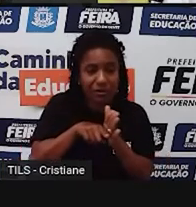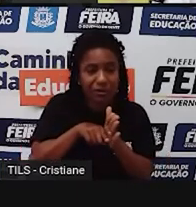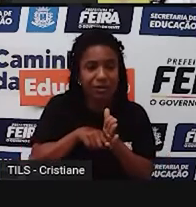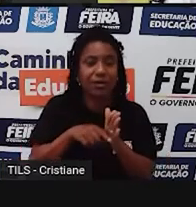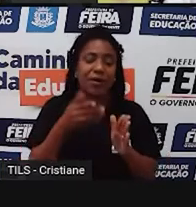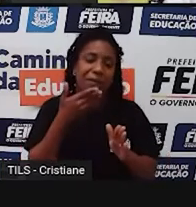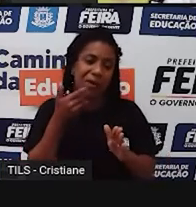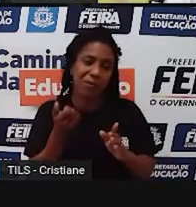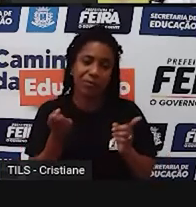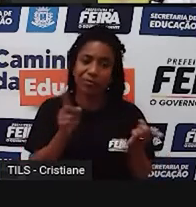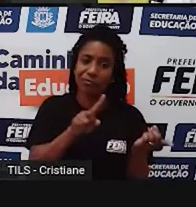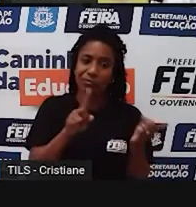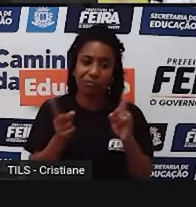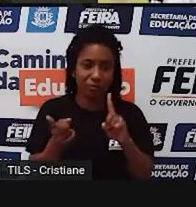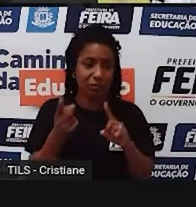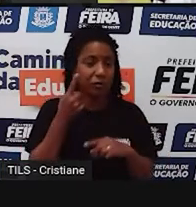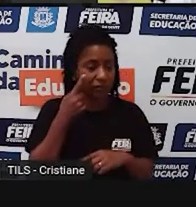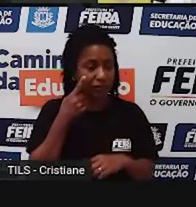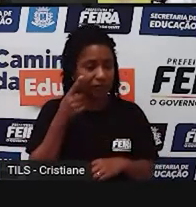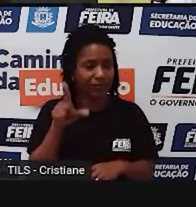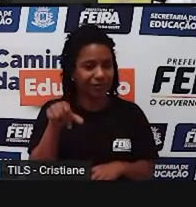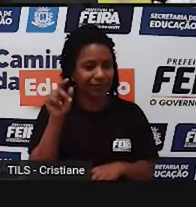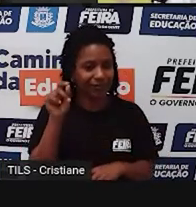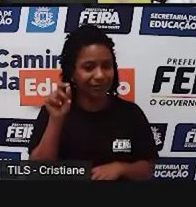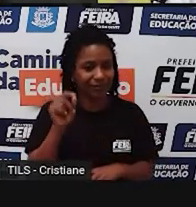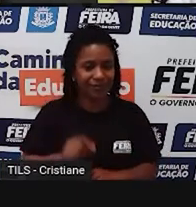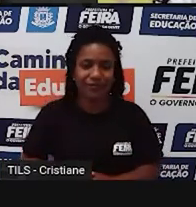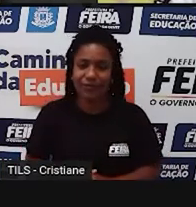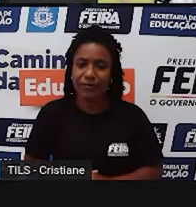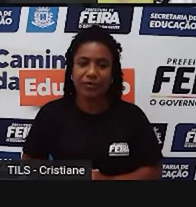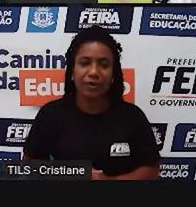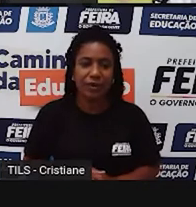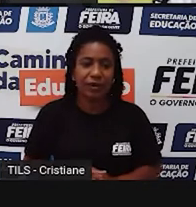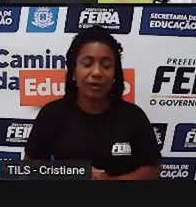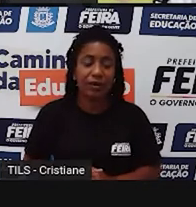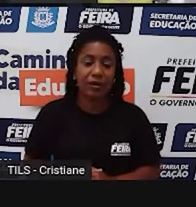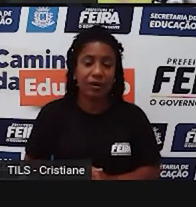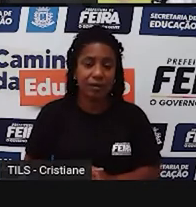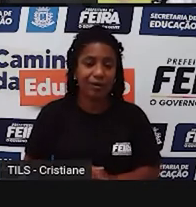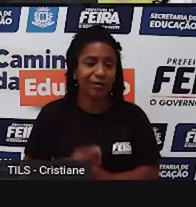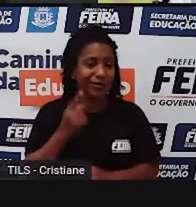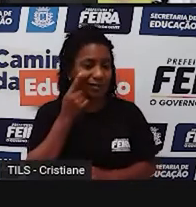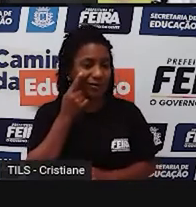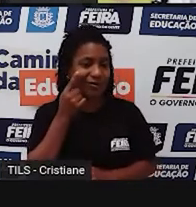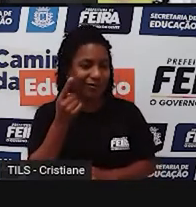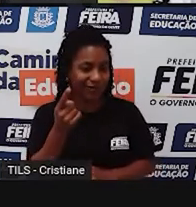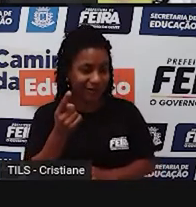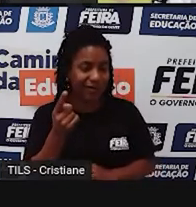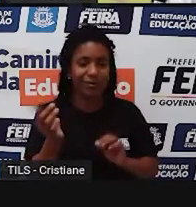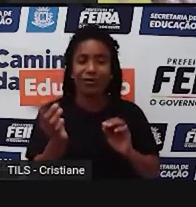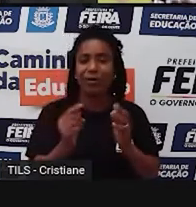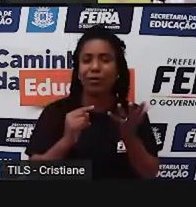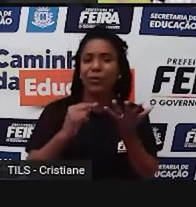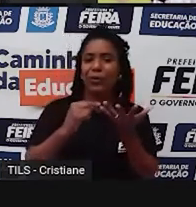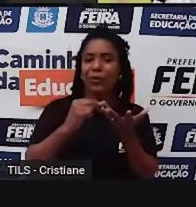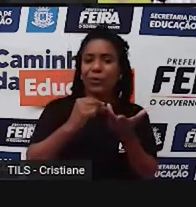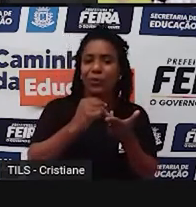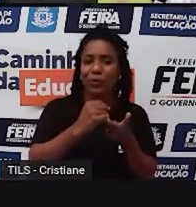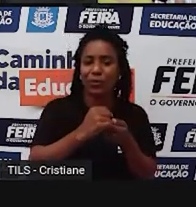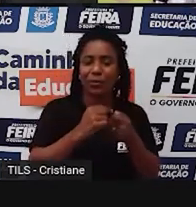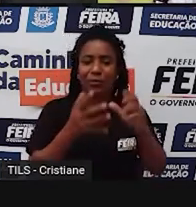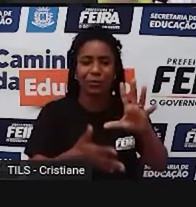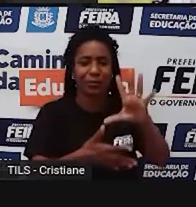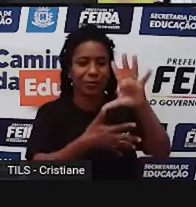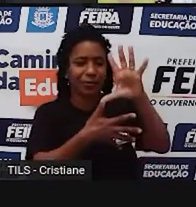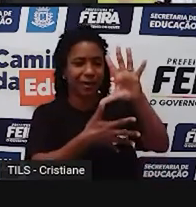visão ou outra, aí você escolhe. Bom, mas aí vamos para esses elementos do mapa. O primeiro elemento,